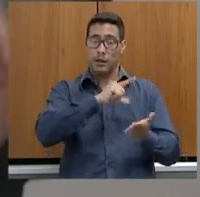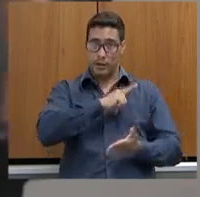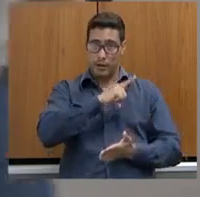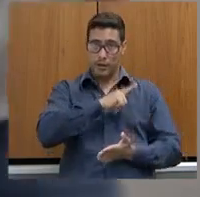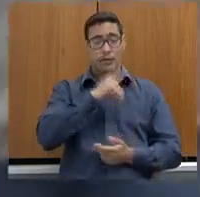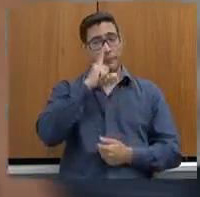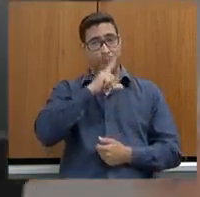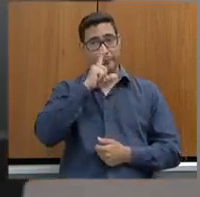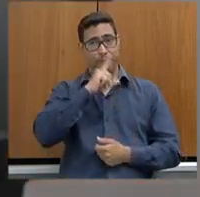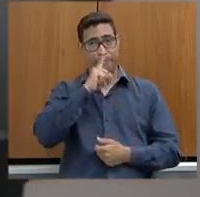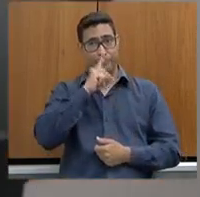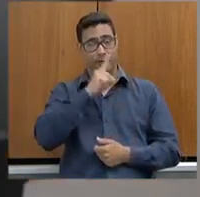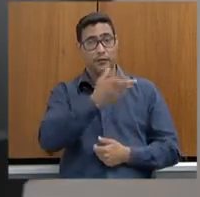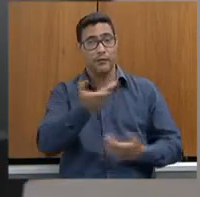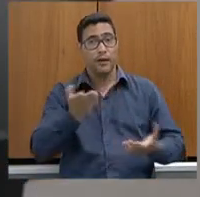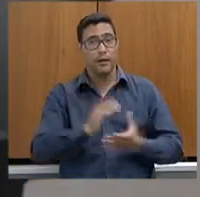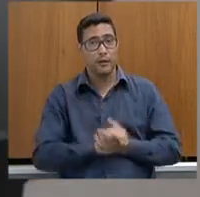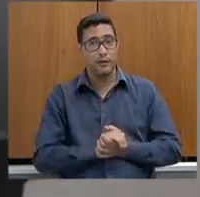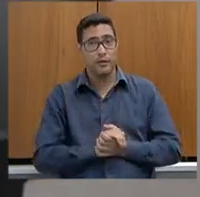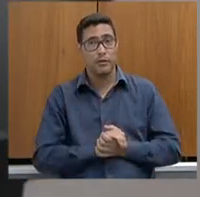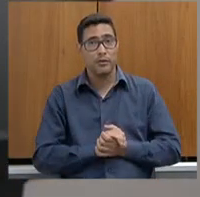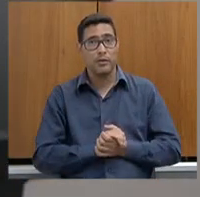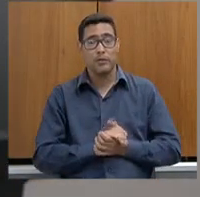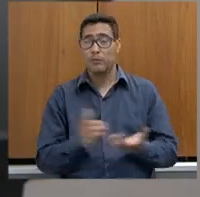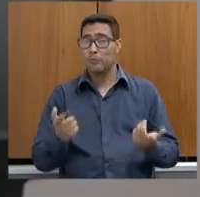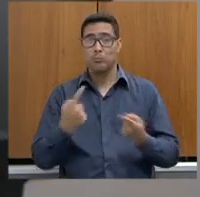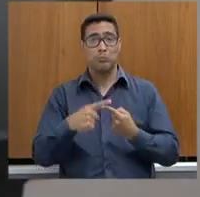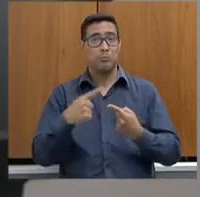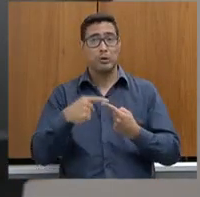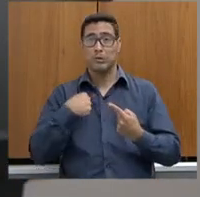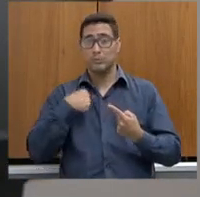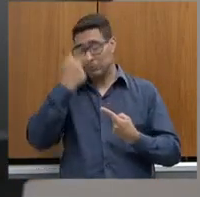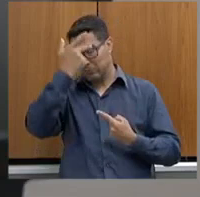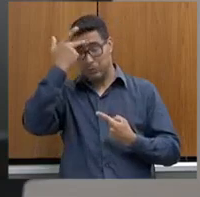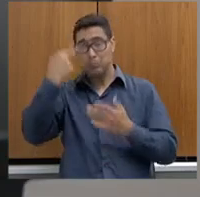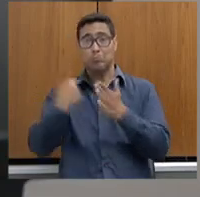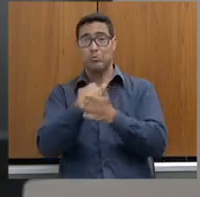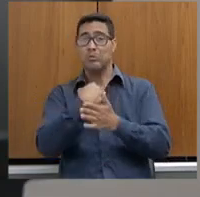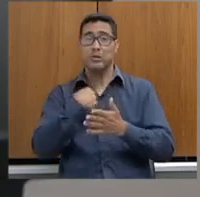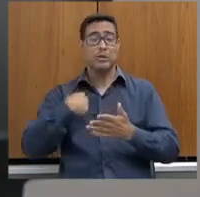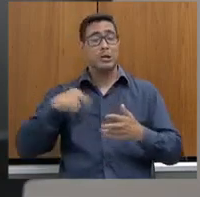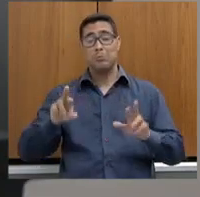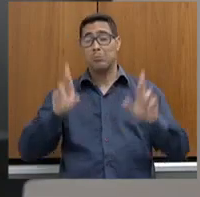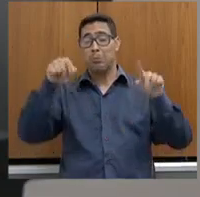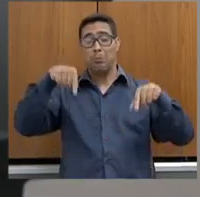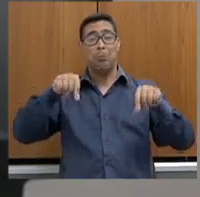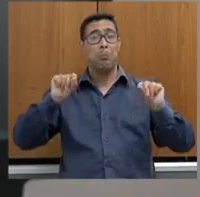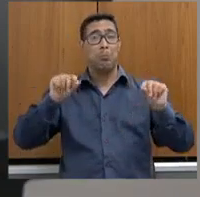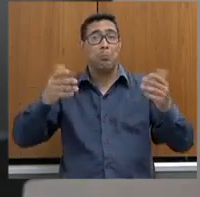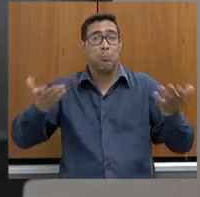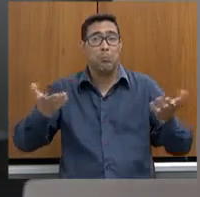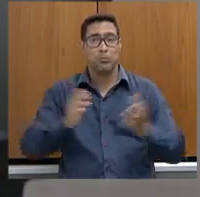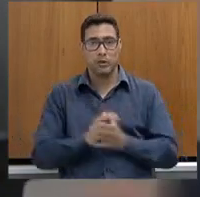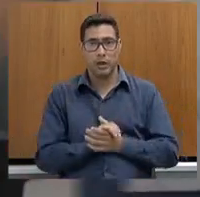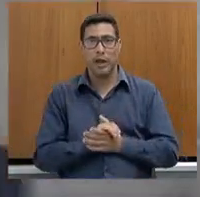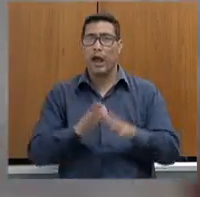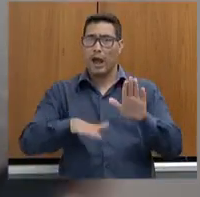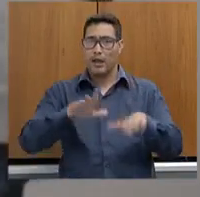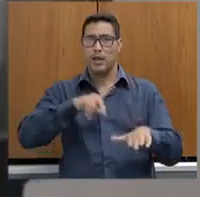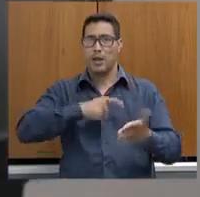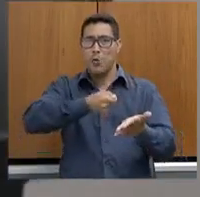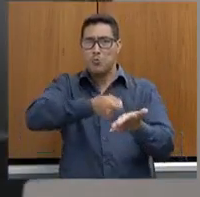senão, quem me elegeu vai falar assim, olha, o senhor está fazendo papel de quê aí nessa casa? Às vezes a cobrança pode ser mais dura, seu amigo,